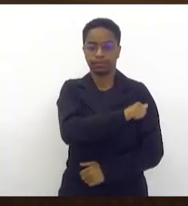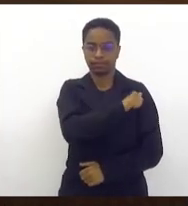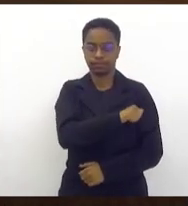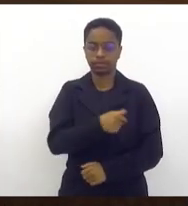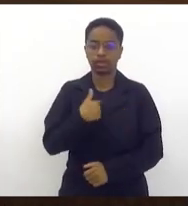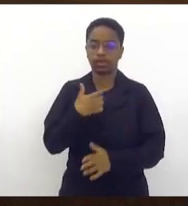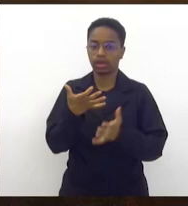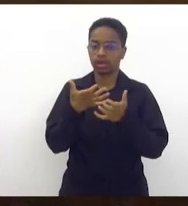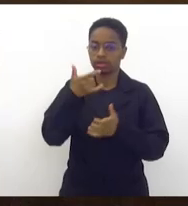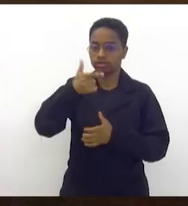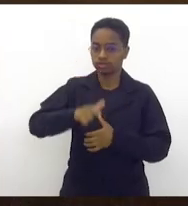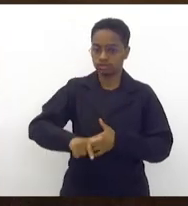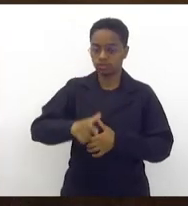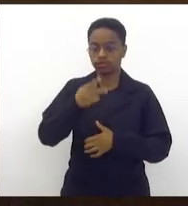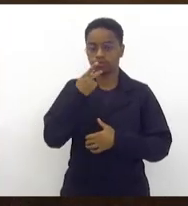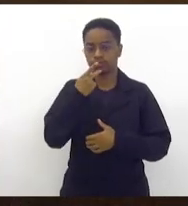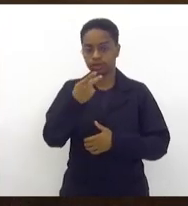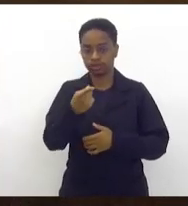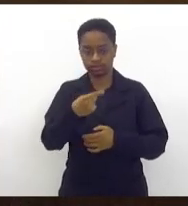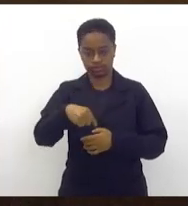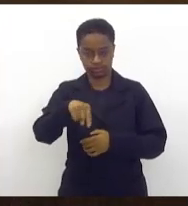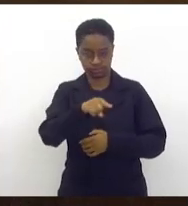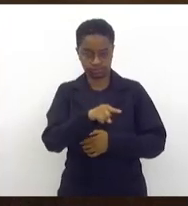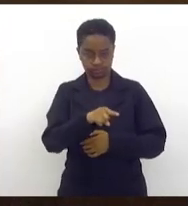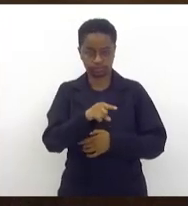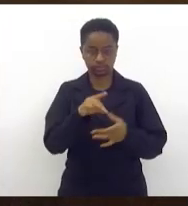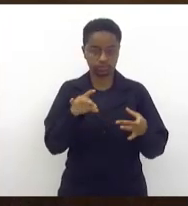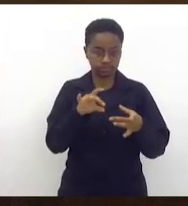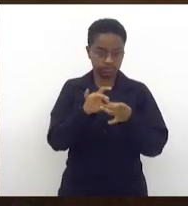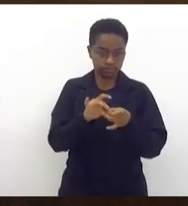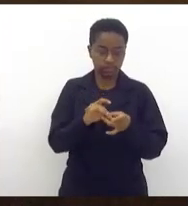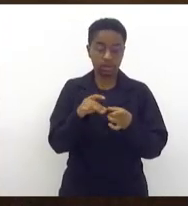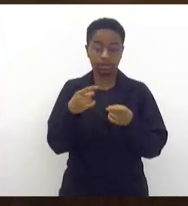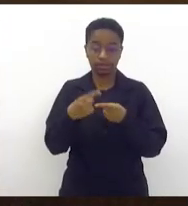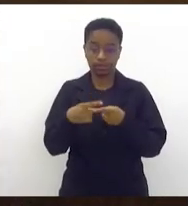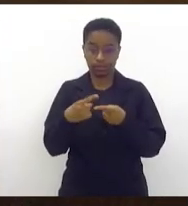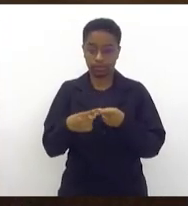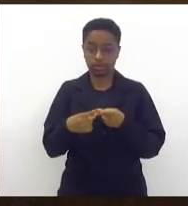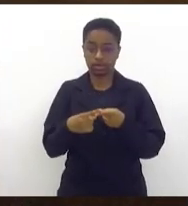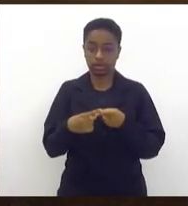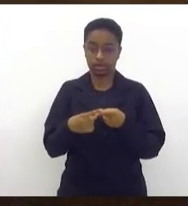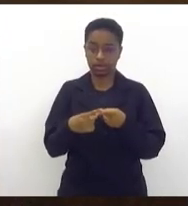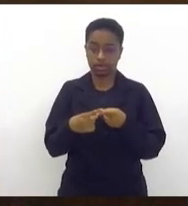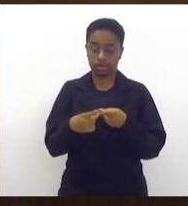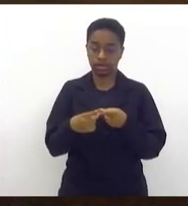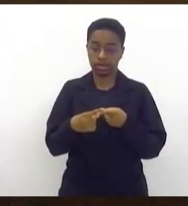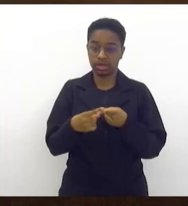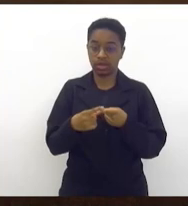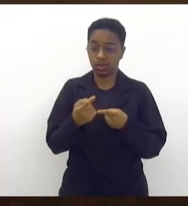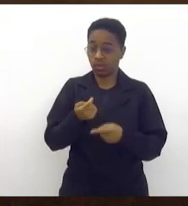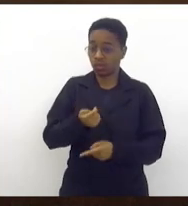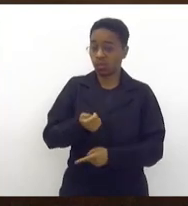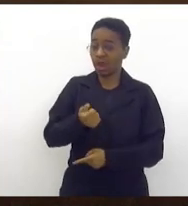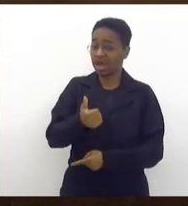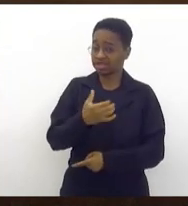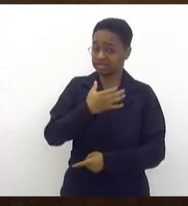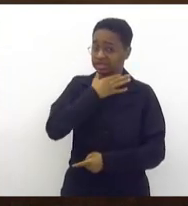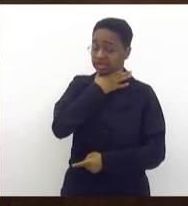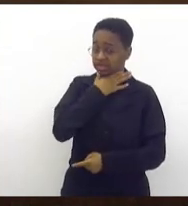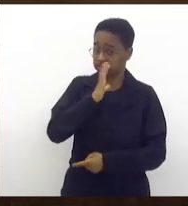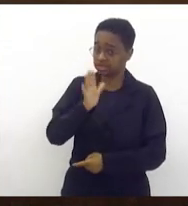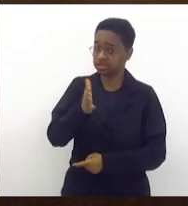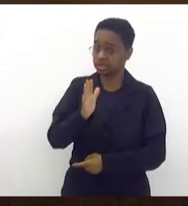reforçar as trincheiras com vossa excelência. A guilhotina está há poucos meses de chegar no pescoço